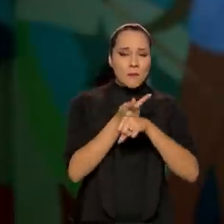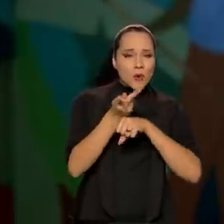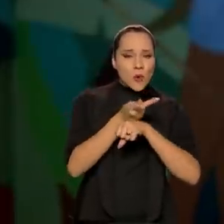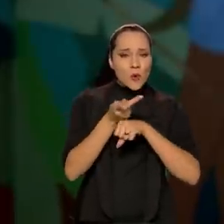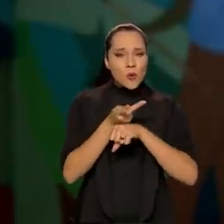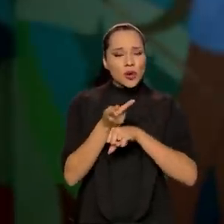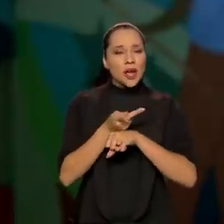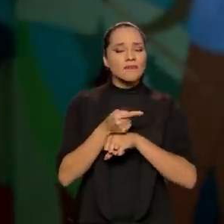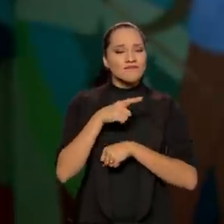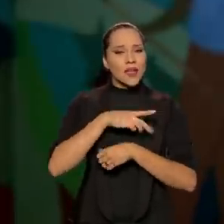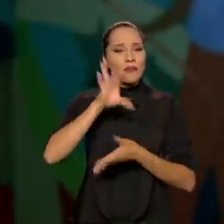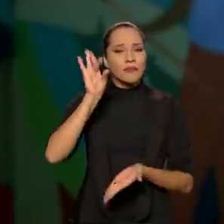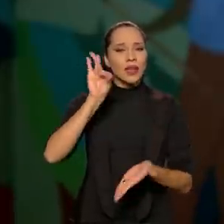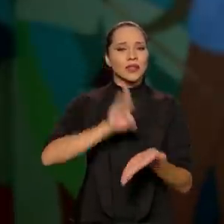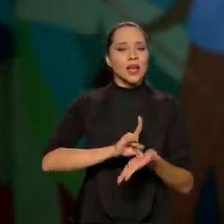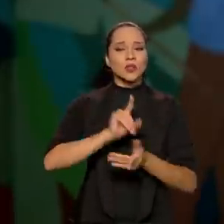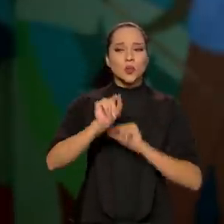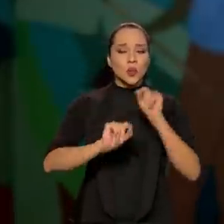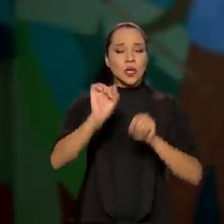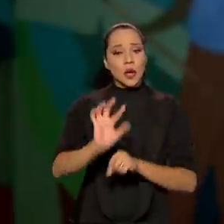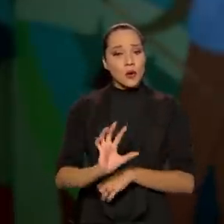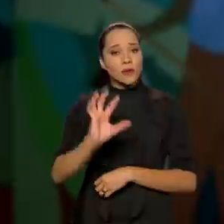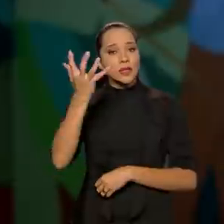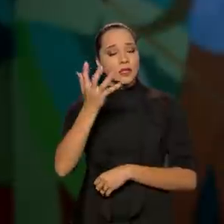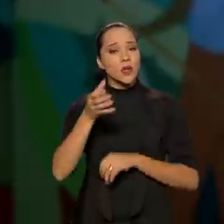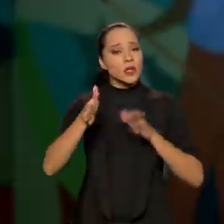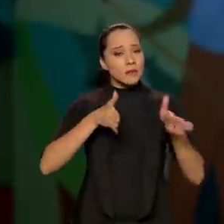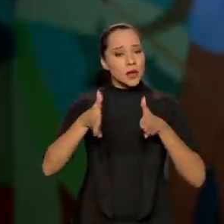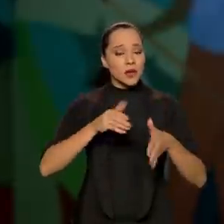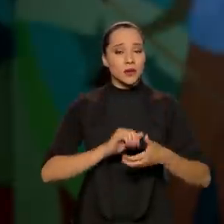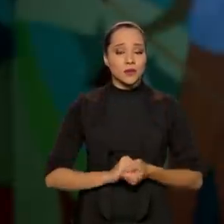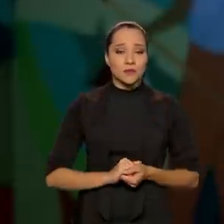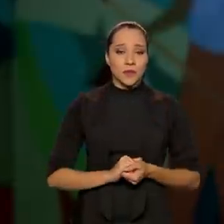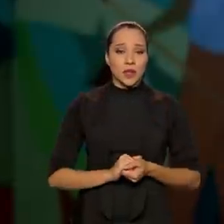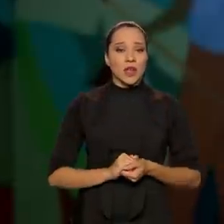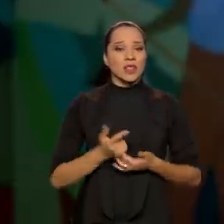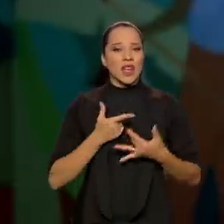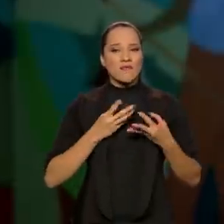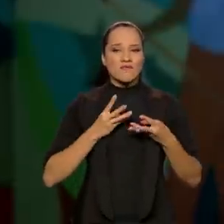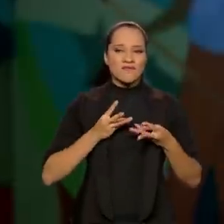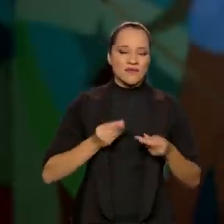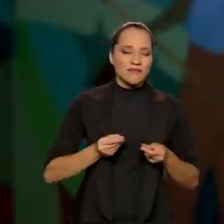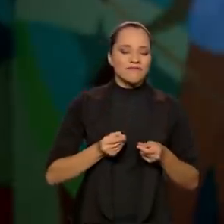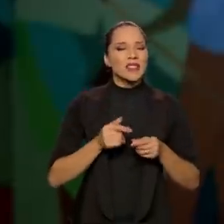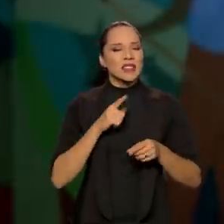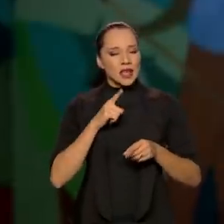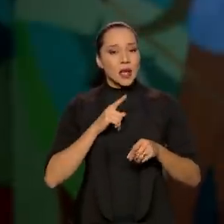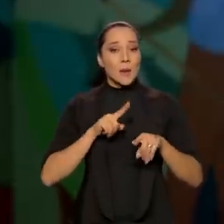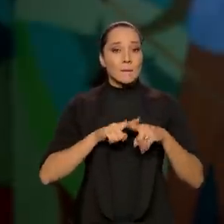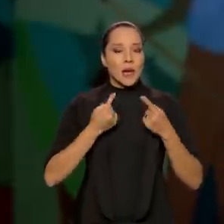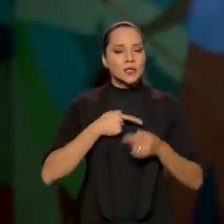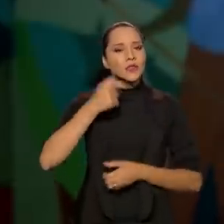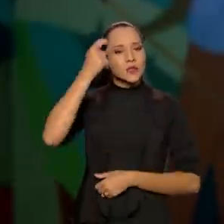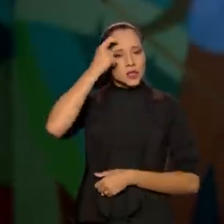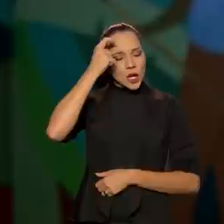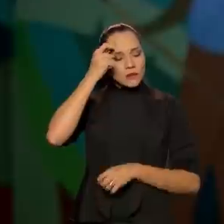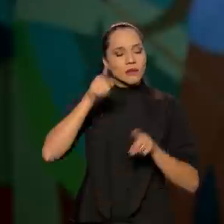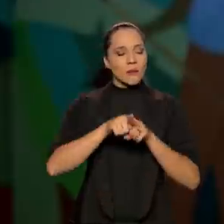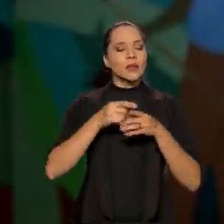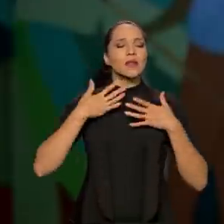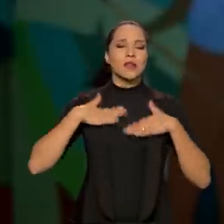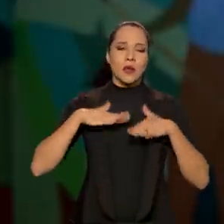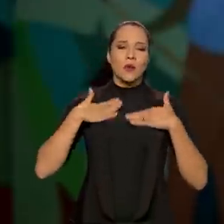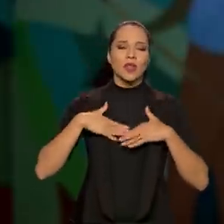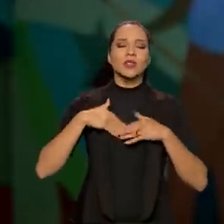a verdade do que aconteceu nesse período. O desgaste existe, mas nós temos a consciência, a tranquilidade,